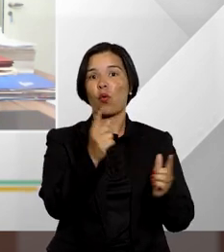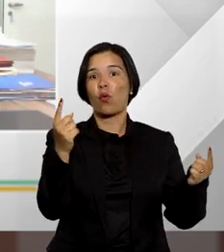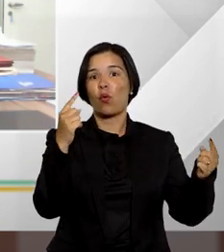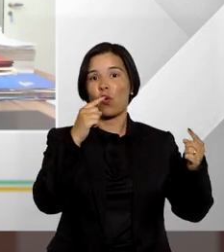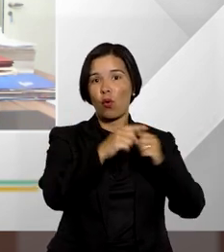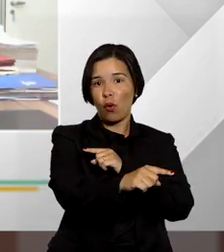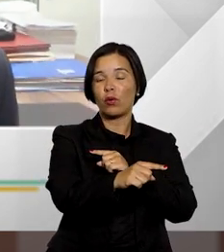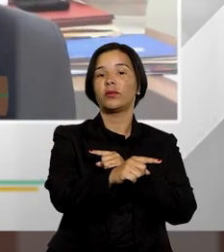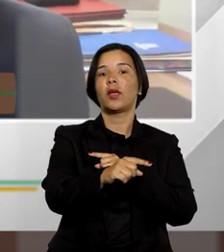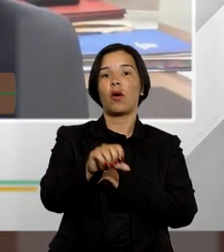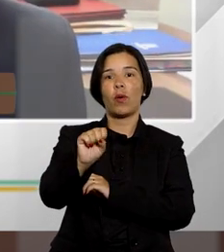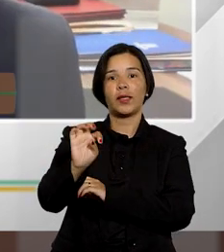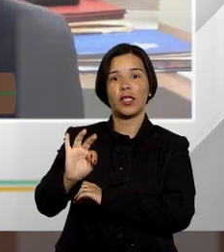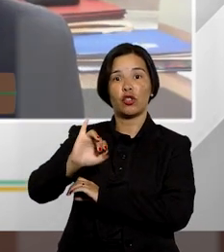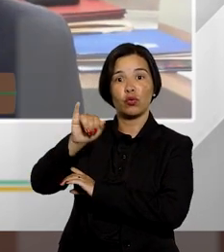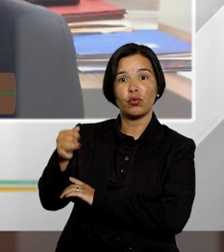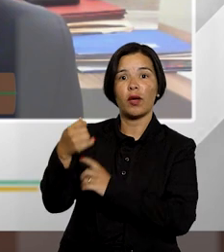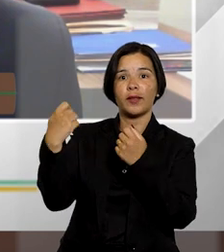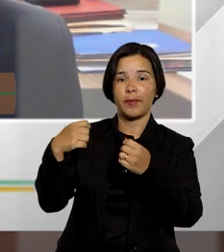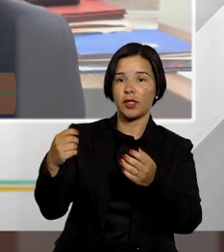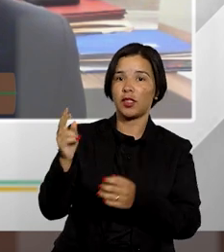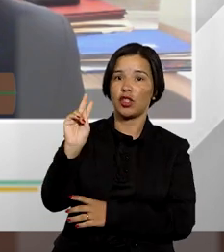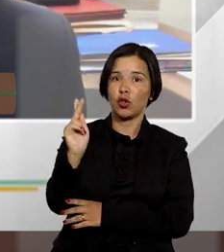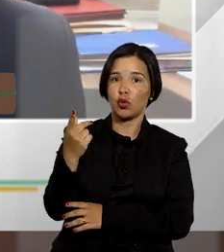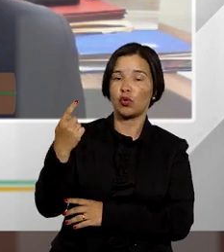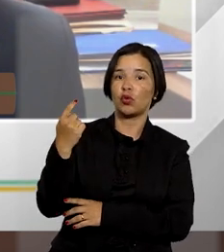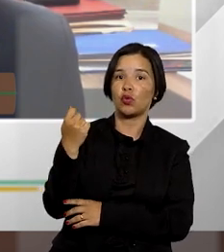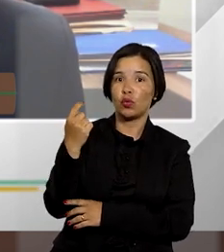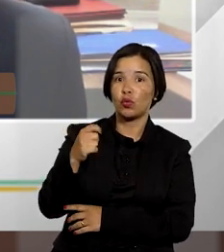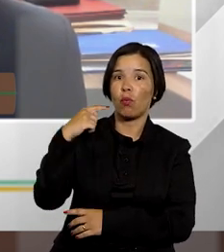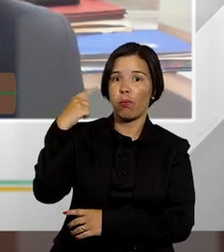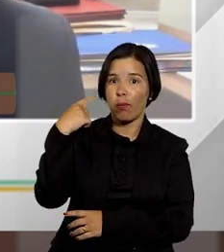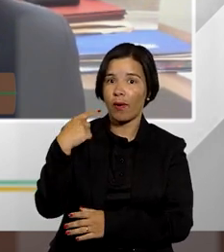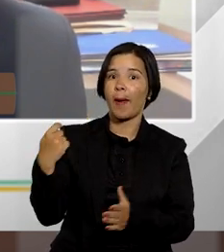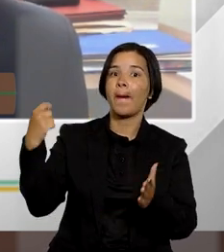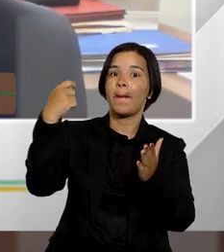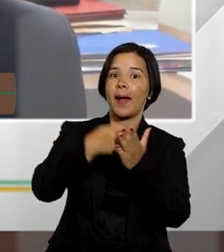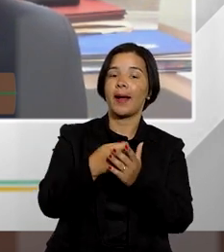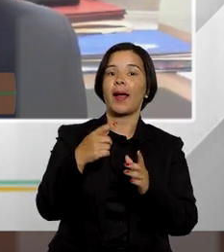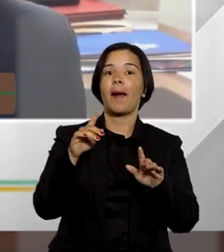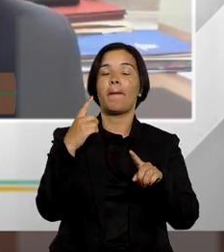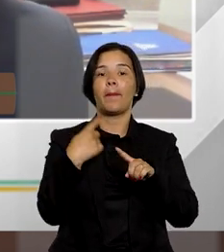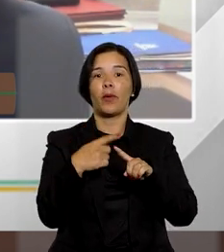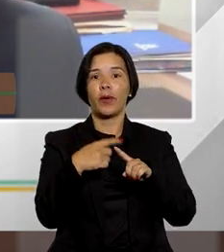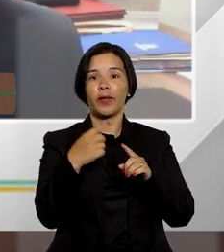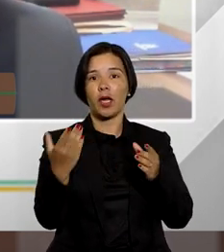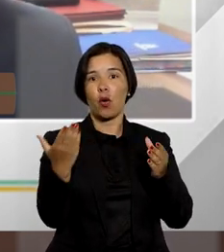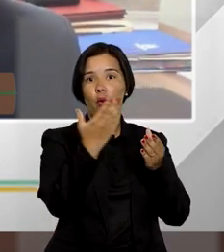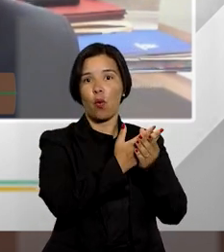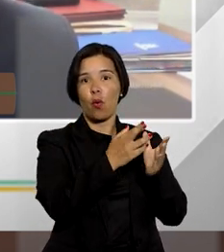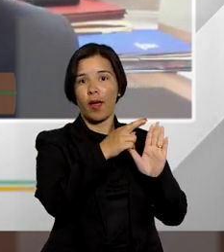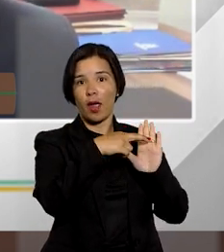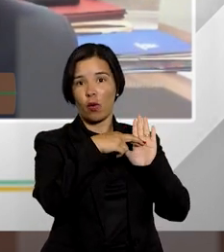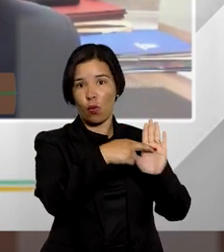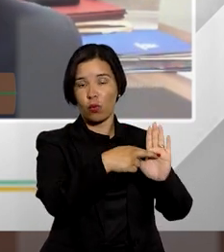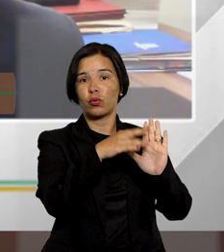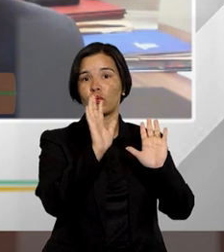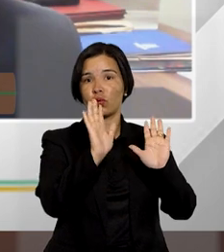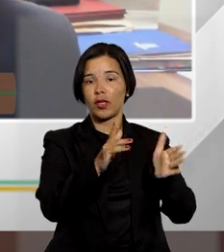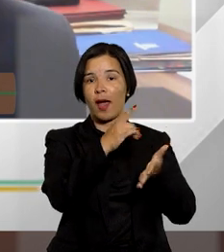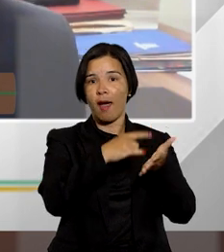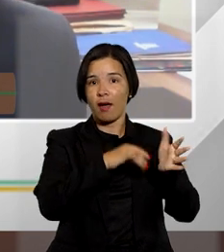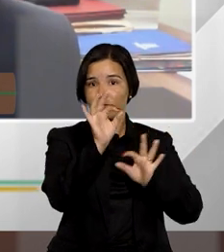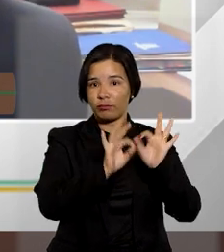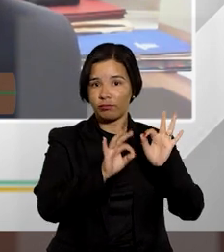interimento do STJ é que há coordenação de honorários uma vez que da mesma maneira o recurso foi interposto foi